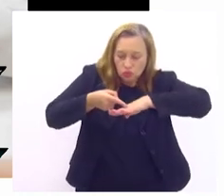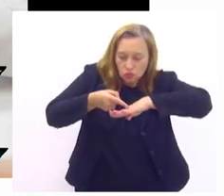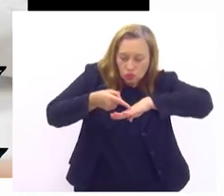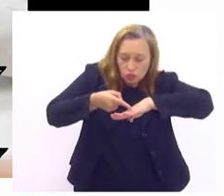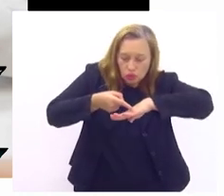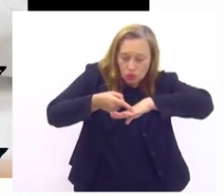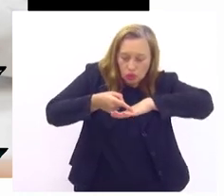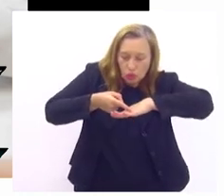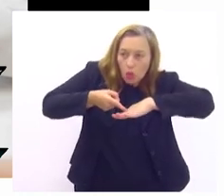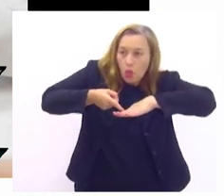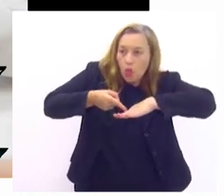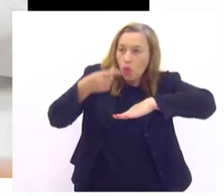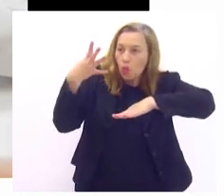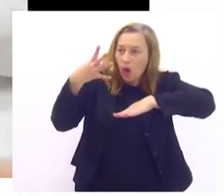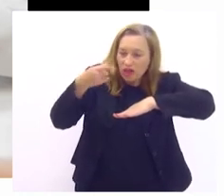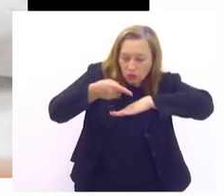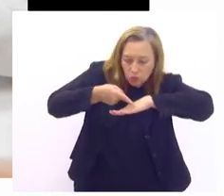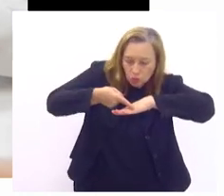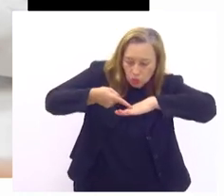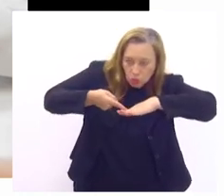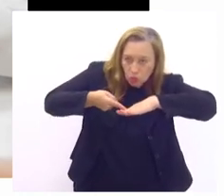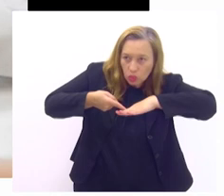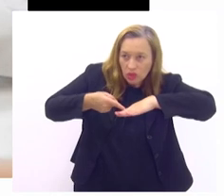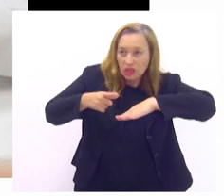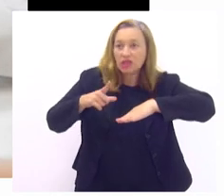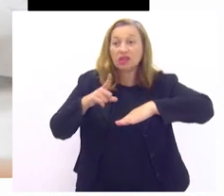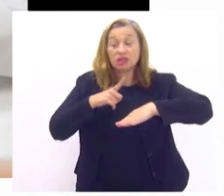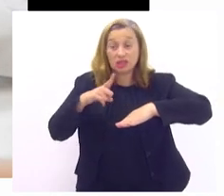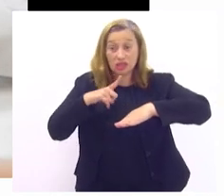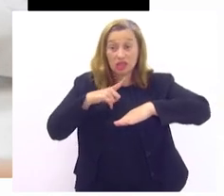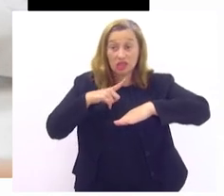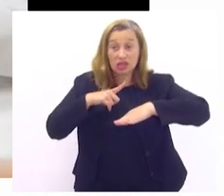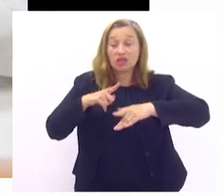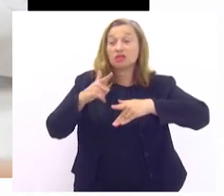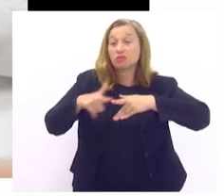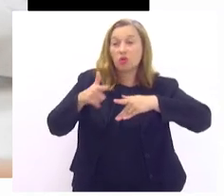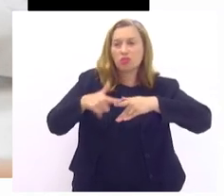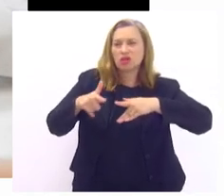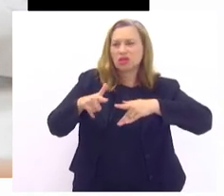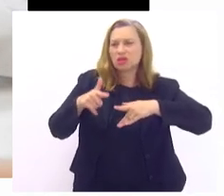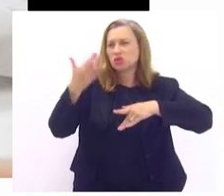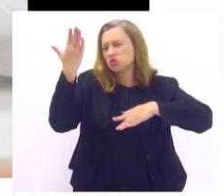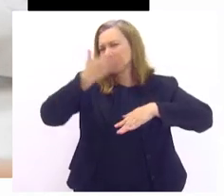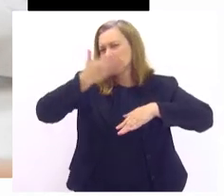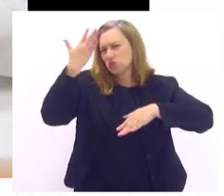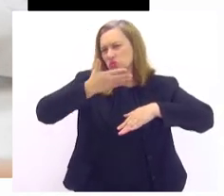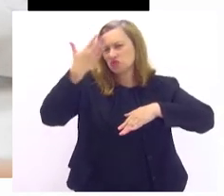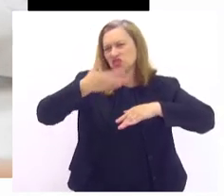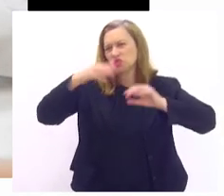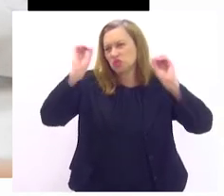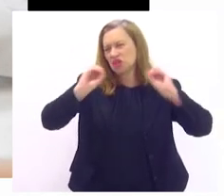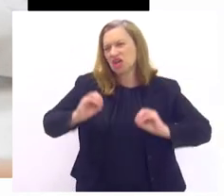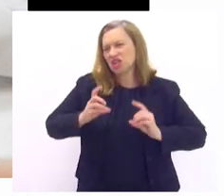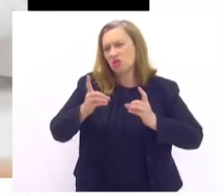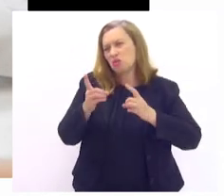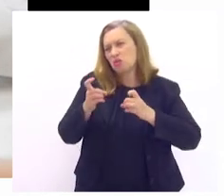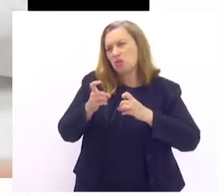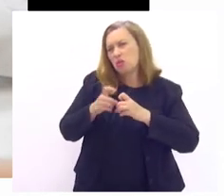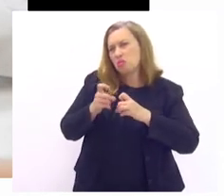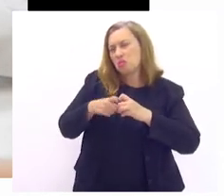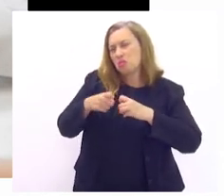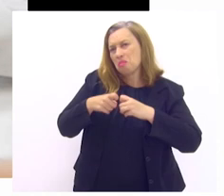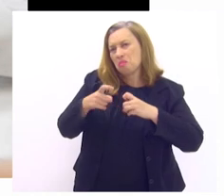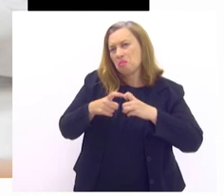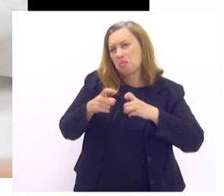e ela estava com essa lesão e ela infelizmente ela não foi vista né e aí ela chegou